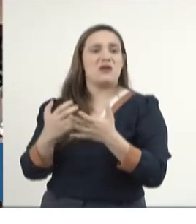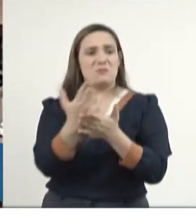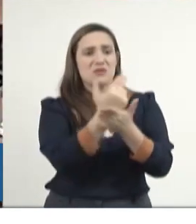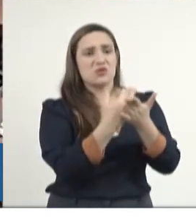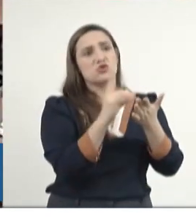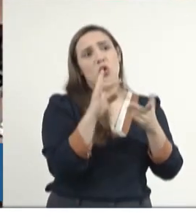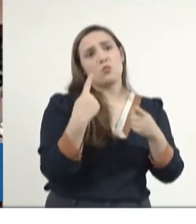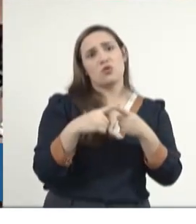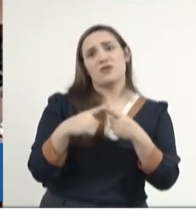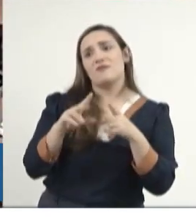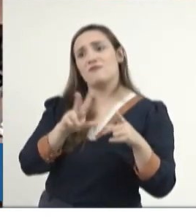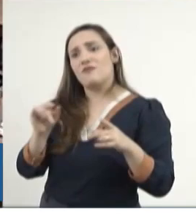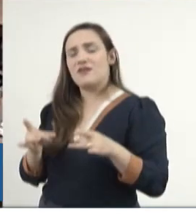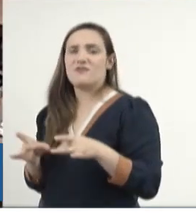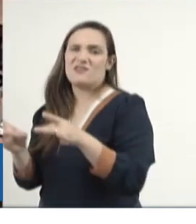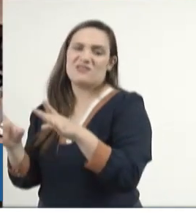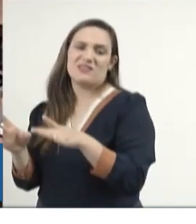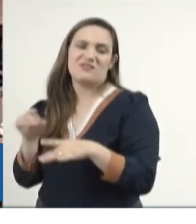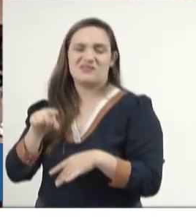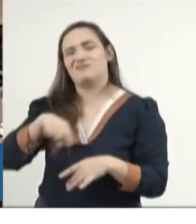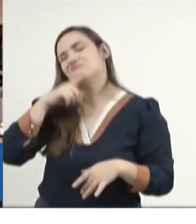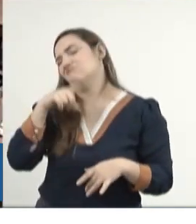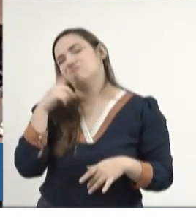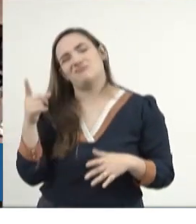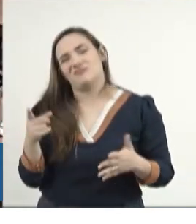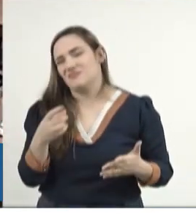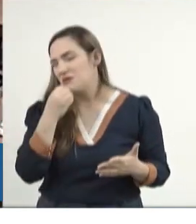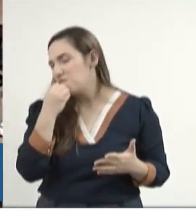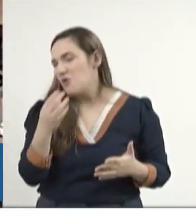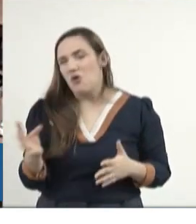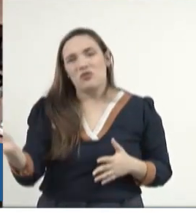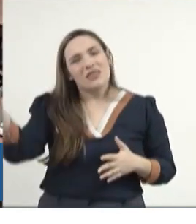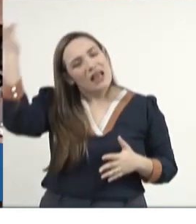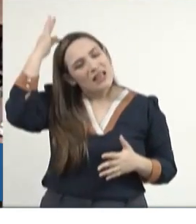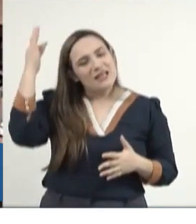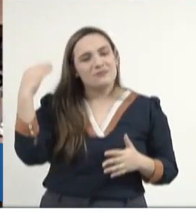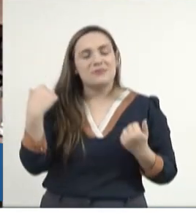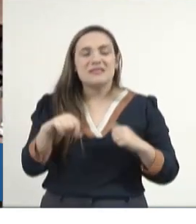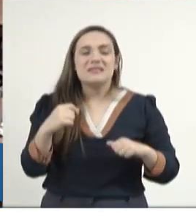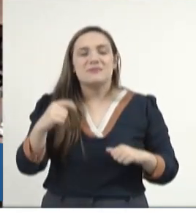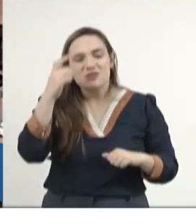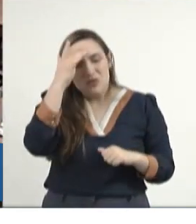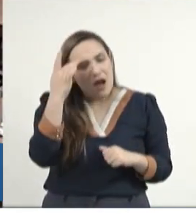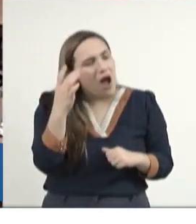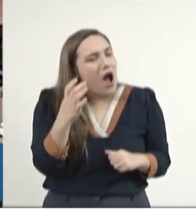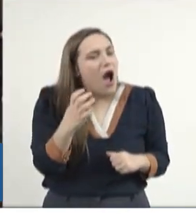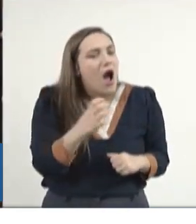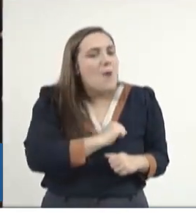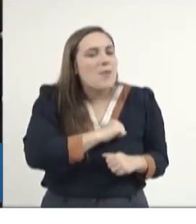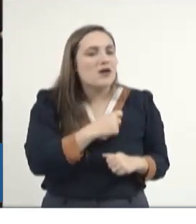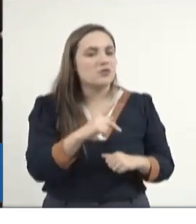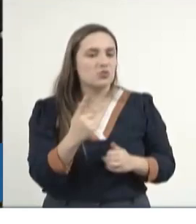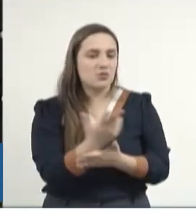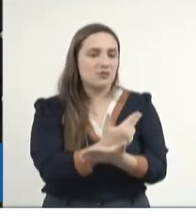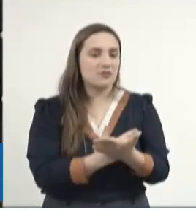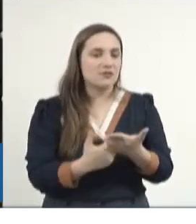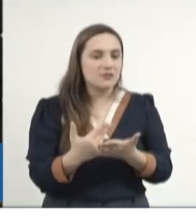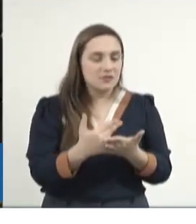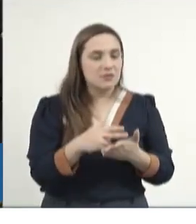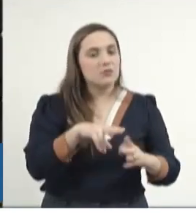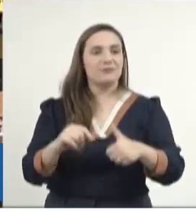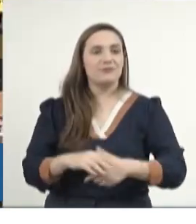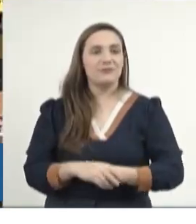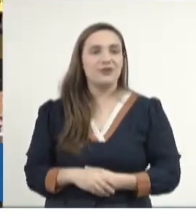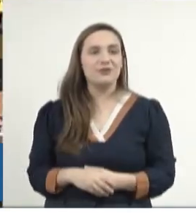que vai vender, ele não descola, sabe? Tem que deixar as pessoas apaixonarem pelo que ele faz. Eu acho que começa